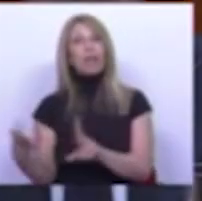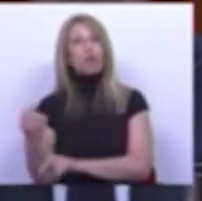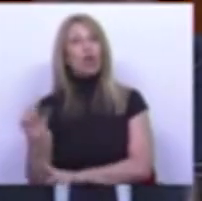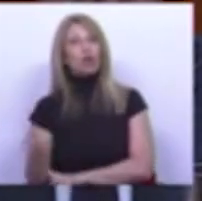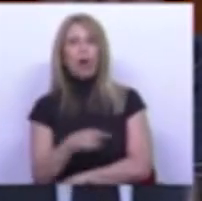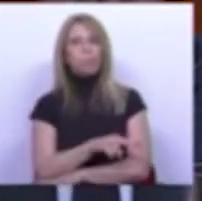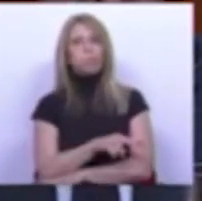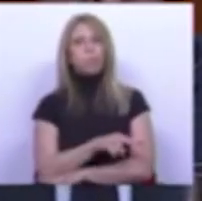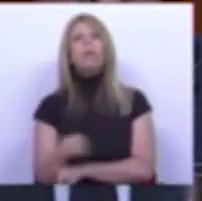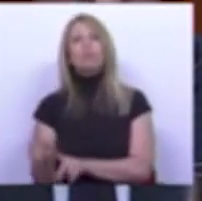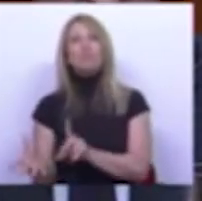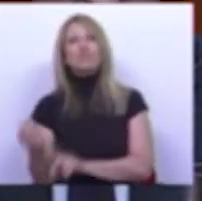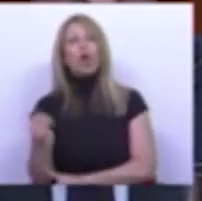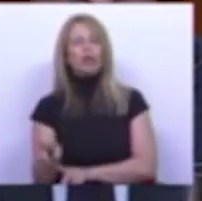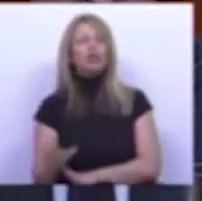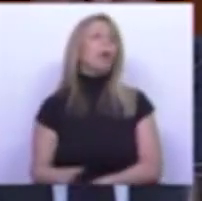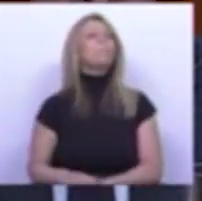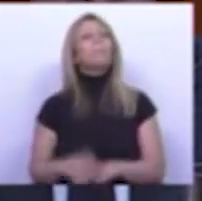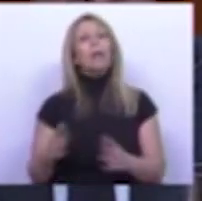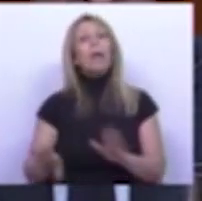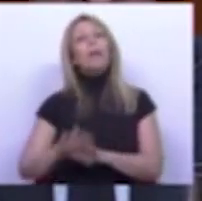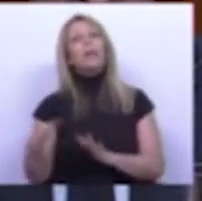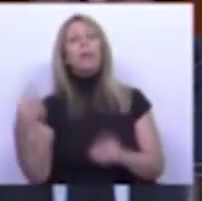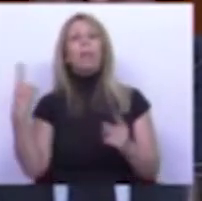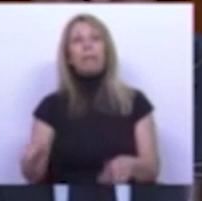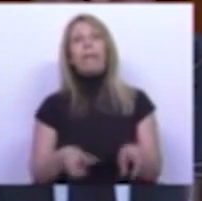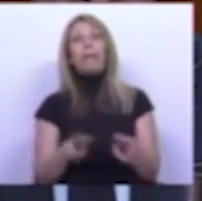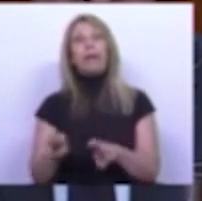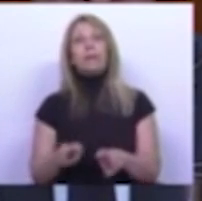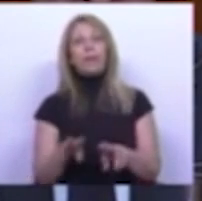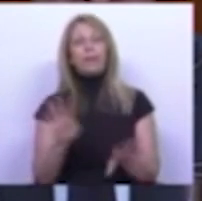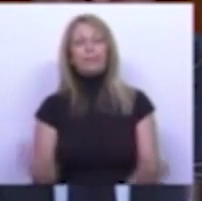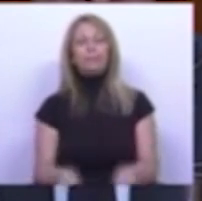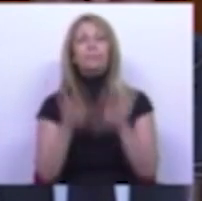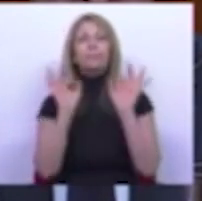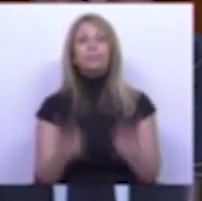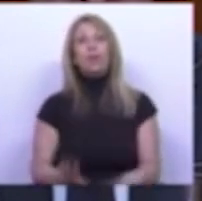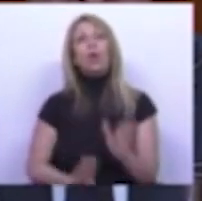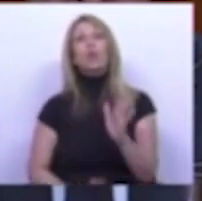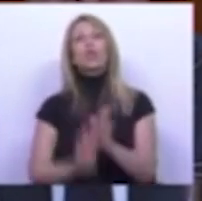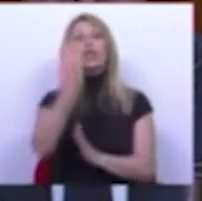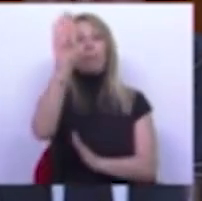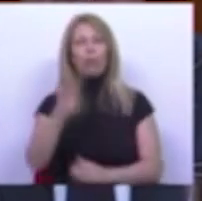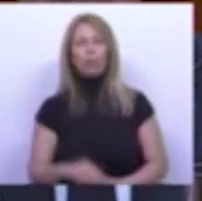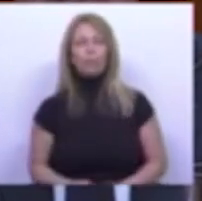A direita tem uma outra K7 que é a K7 do crescimento. E na K7 do crescimento